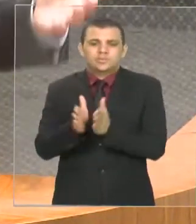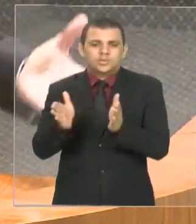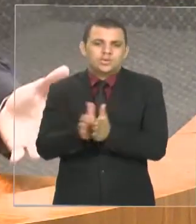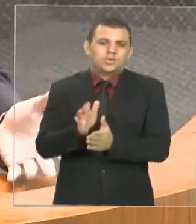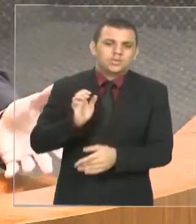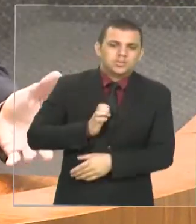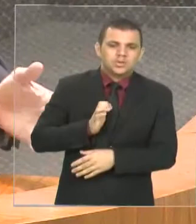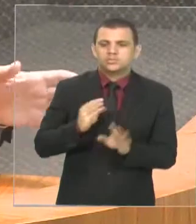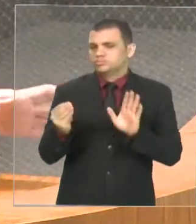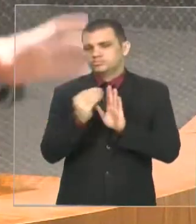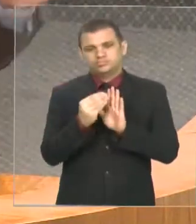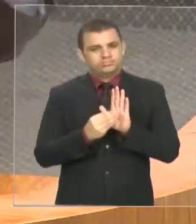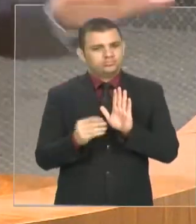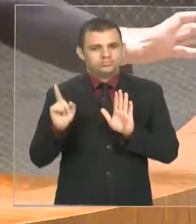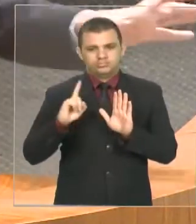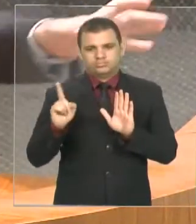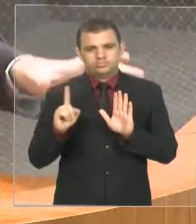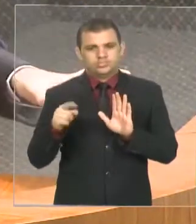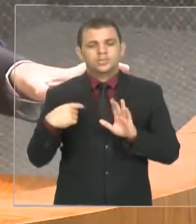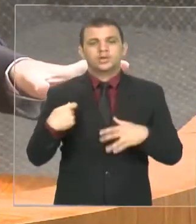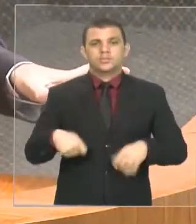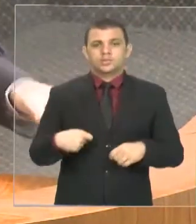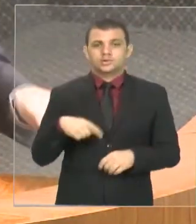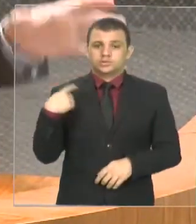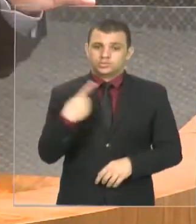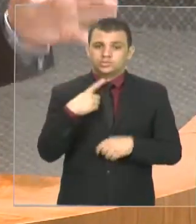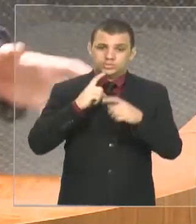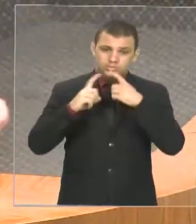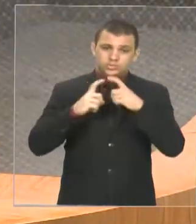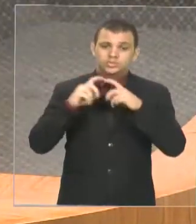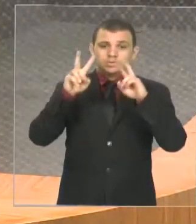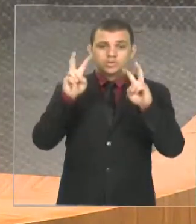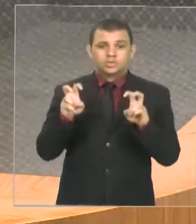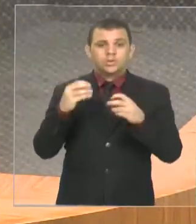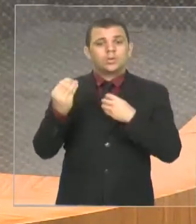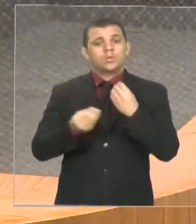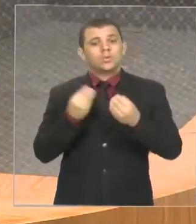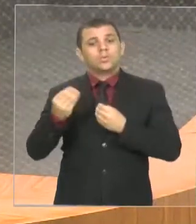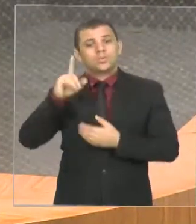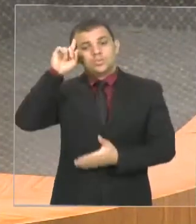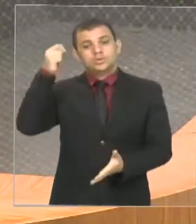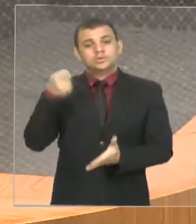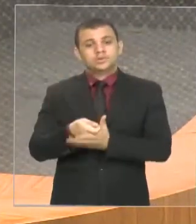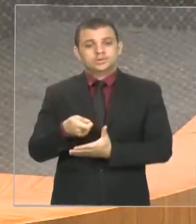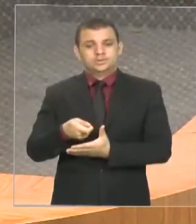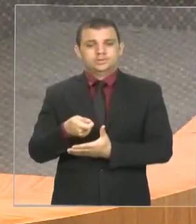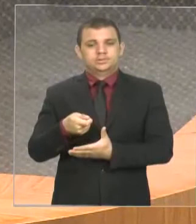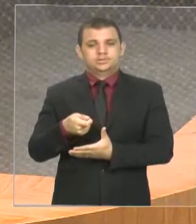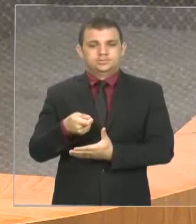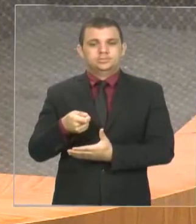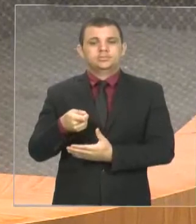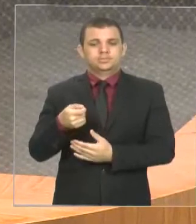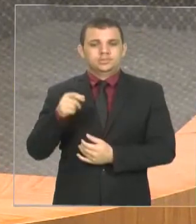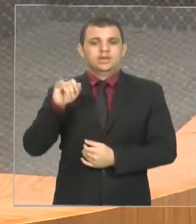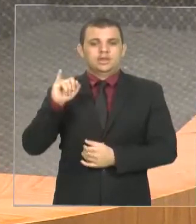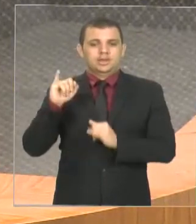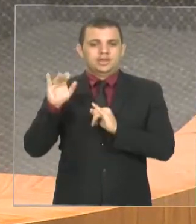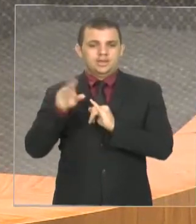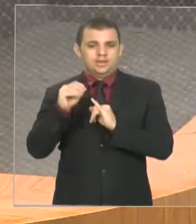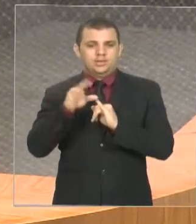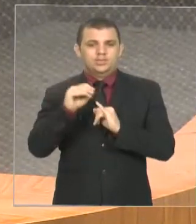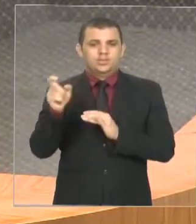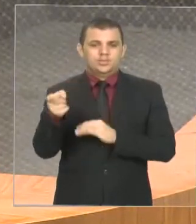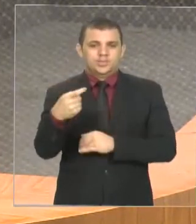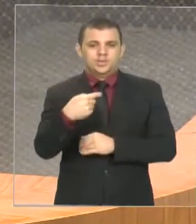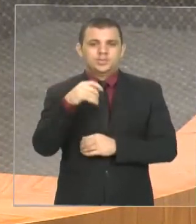levante uma discussão para discutir exatamente isso. Como é definido essas alíquotas pelo Brasil afora? Não